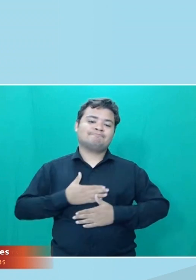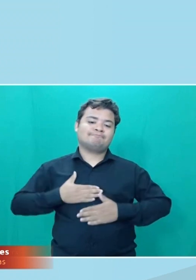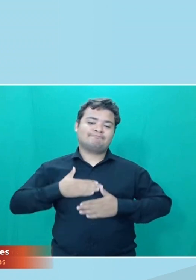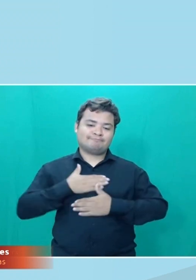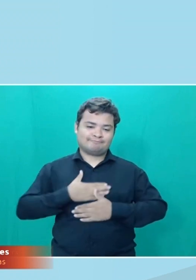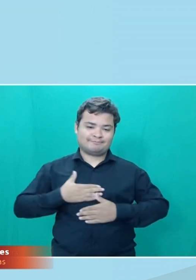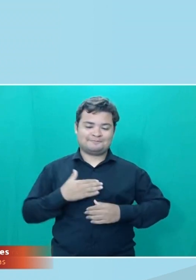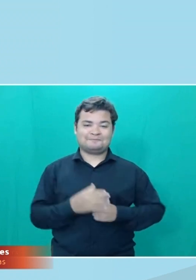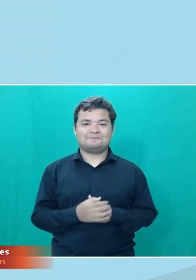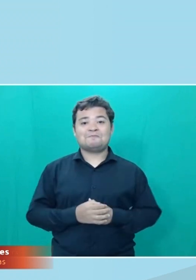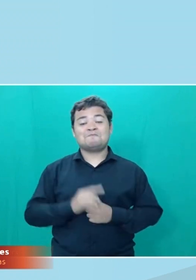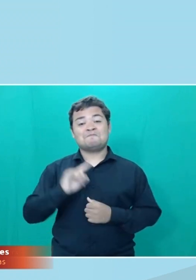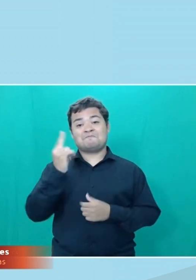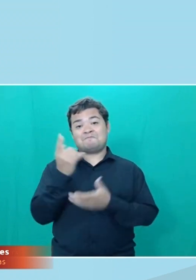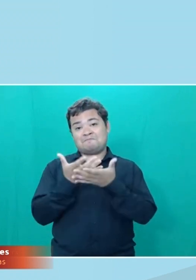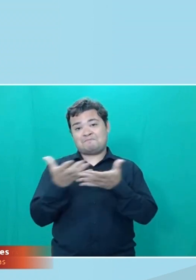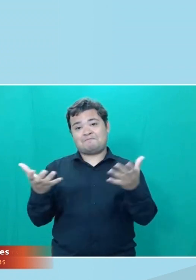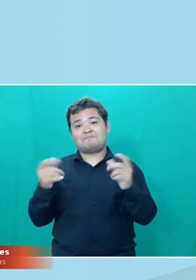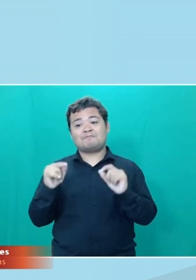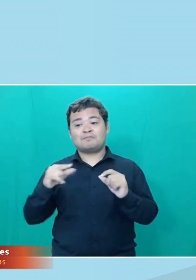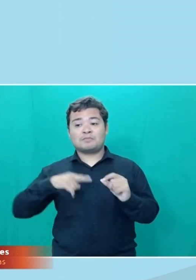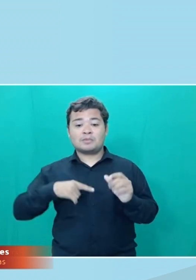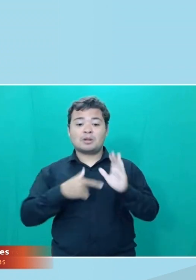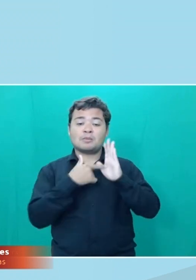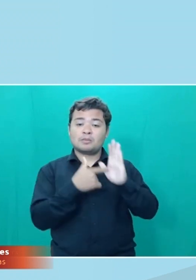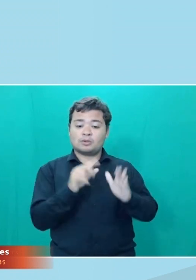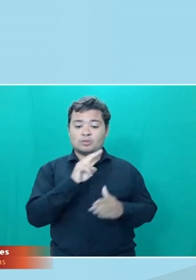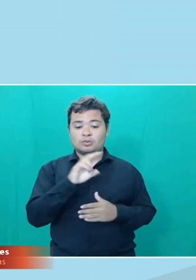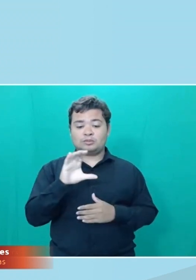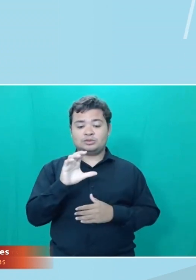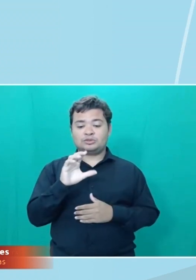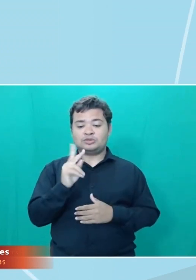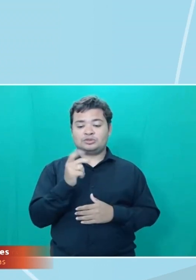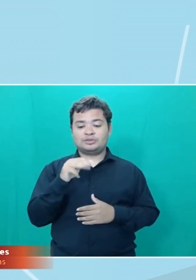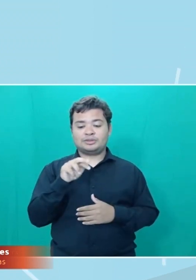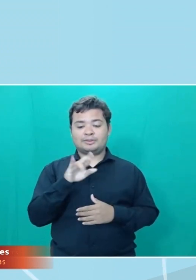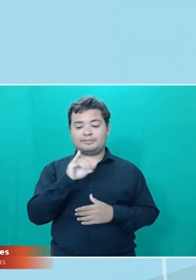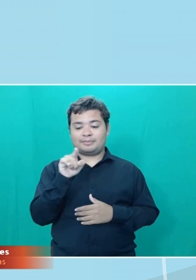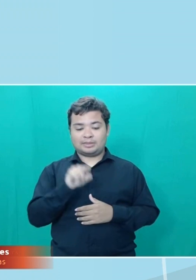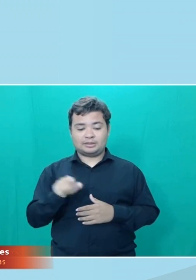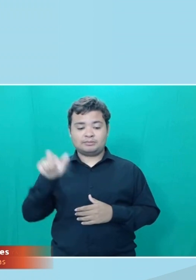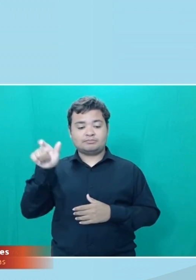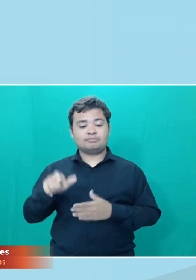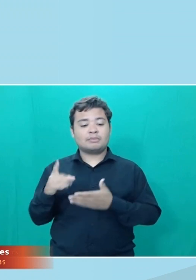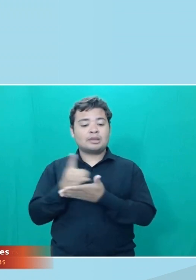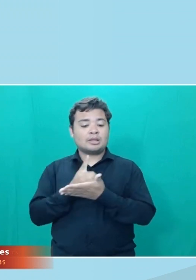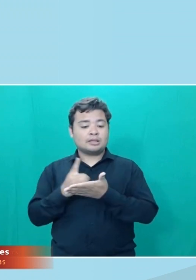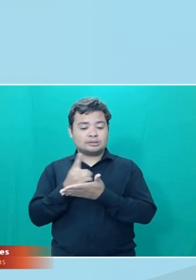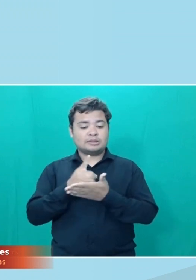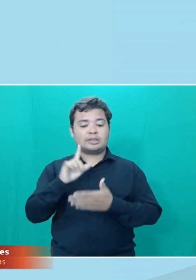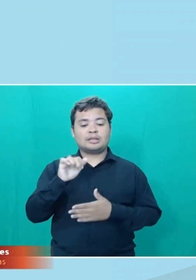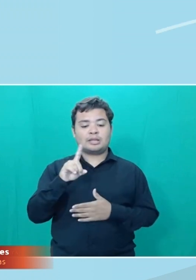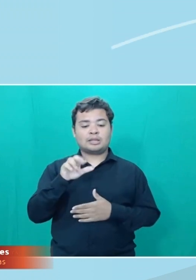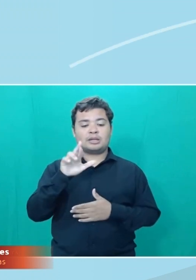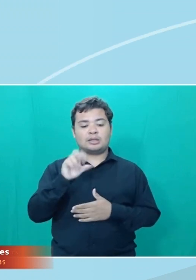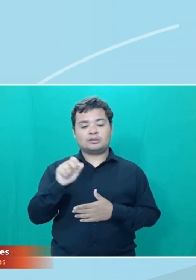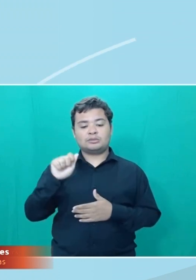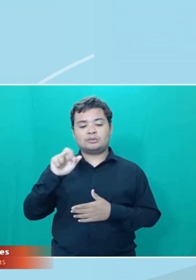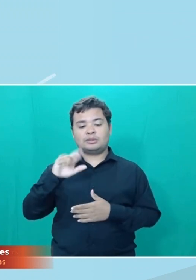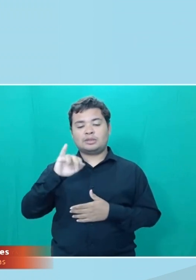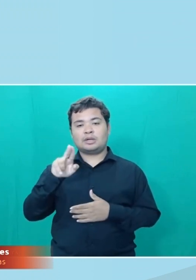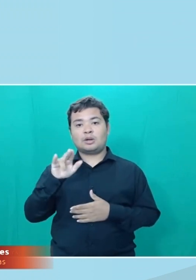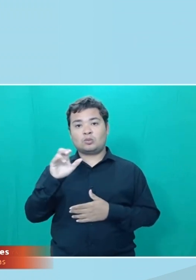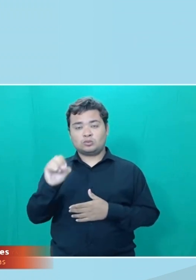O primeiro evento é a exposição Chamariz, do designer Leandro Araújo, que está aberta à visitação até o dia